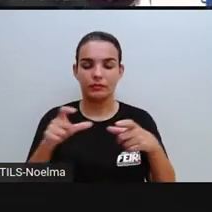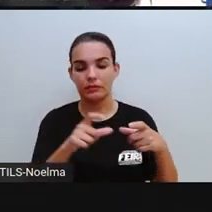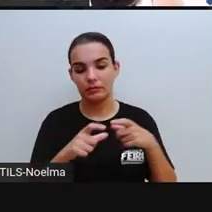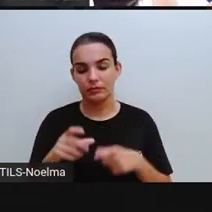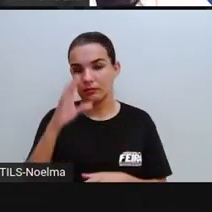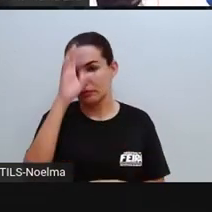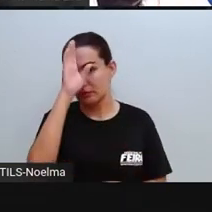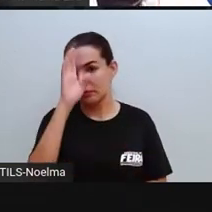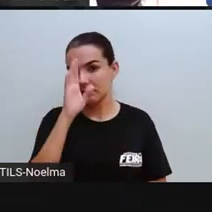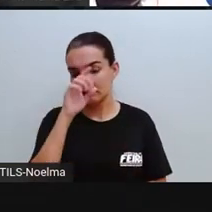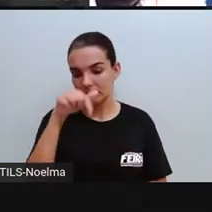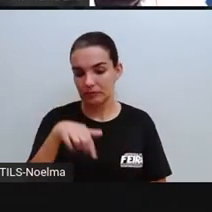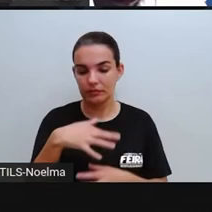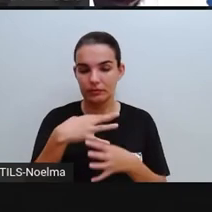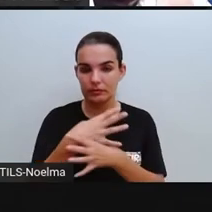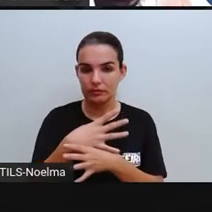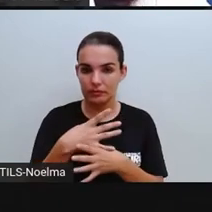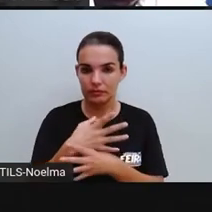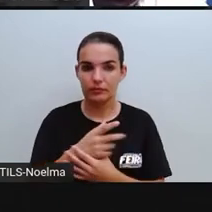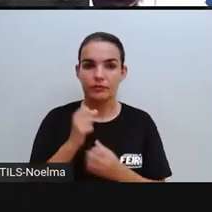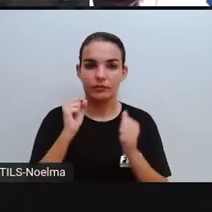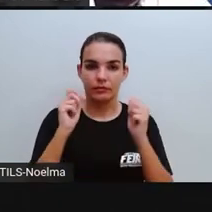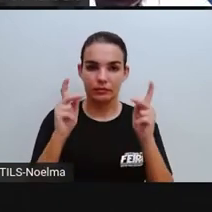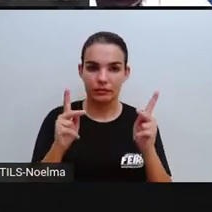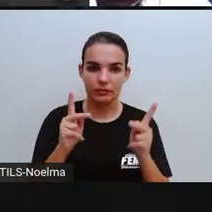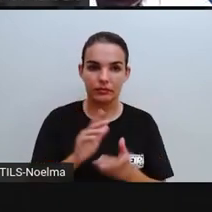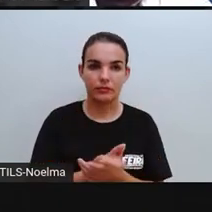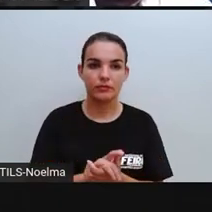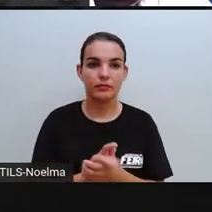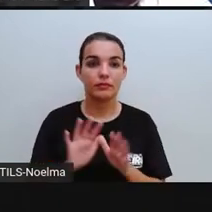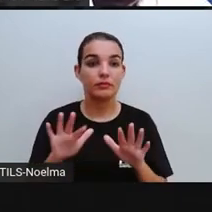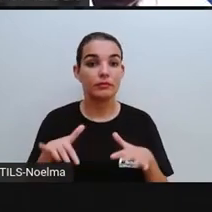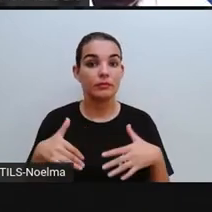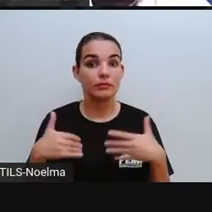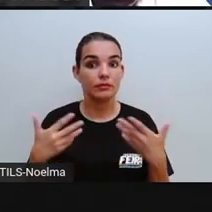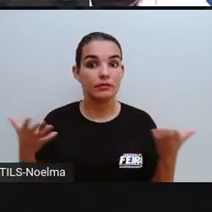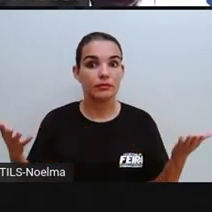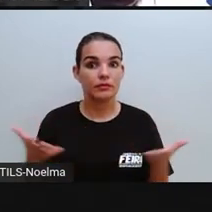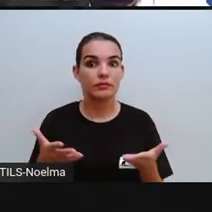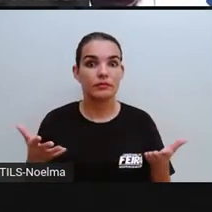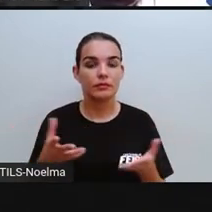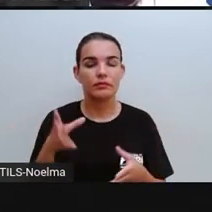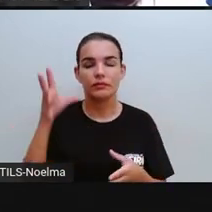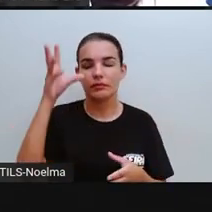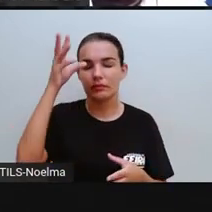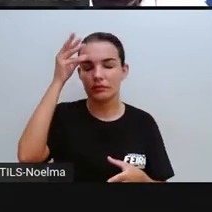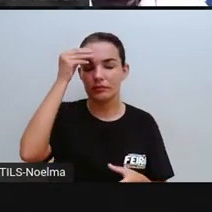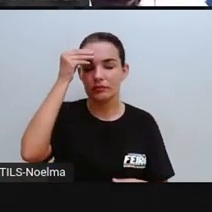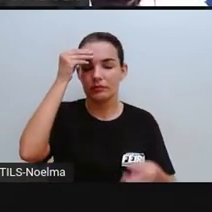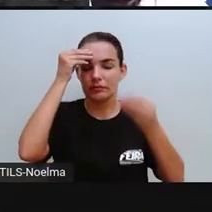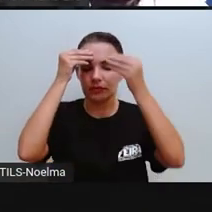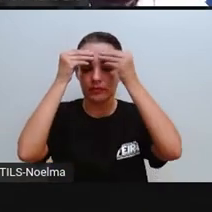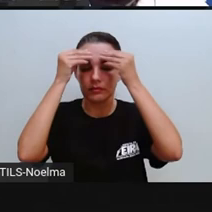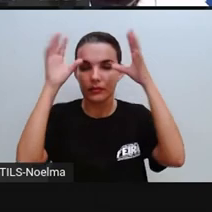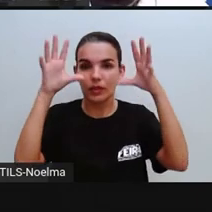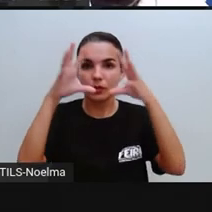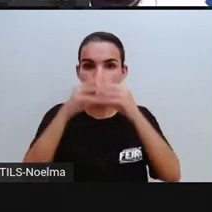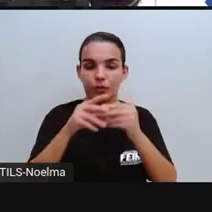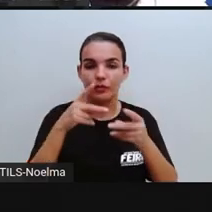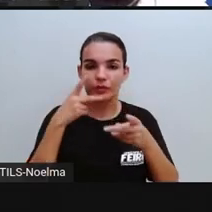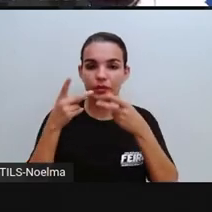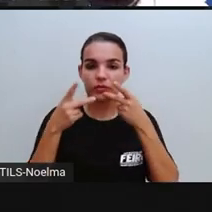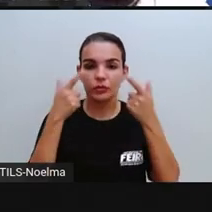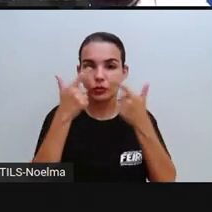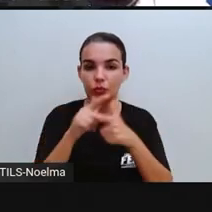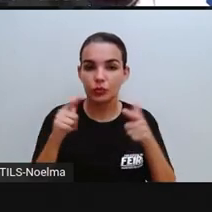públicos da cidade, tá bom? Então, ó, agora recordando aí junto com a Pró, que eu quero ver aí